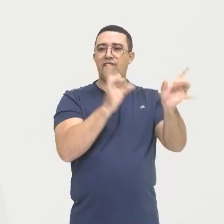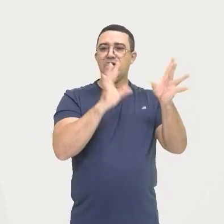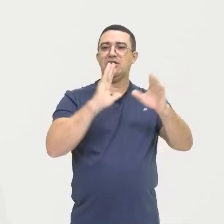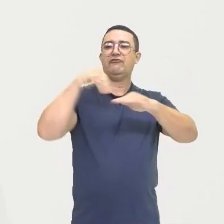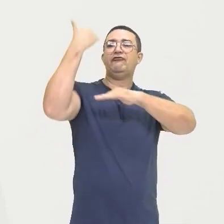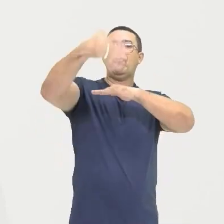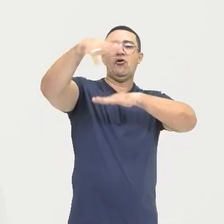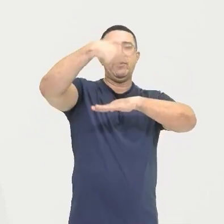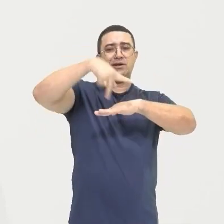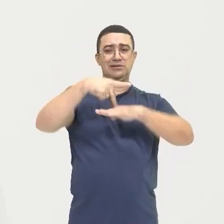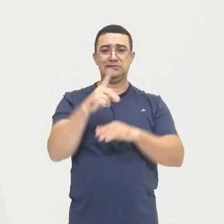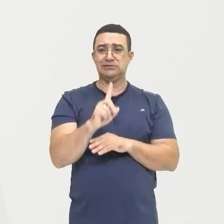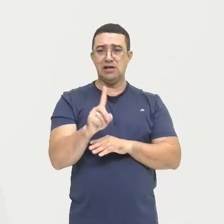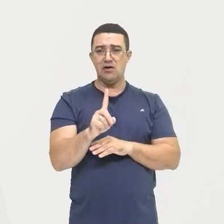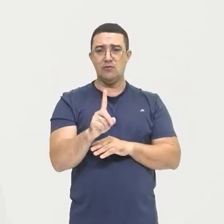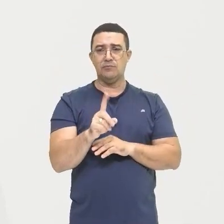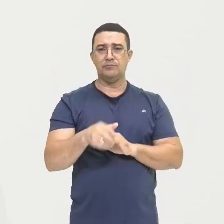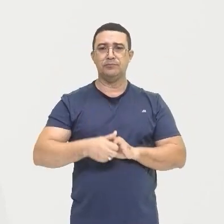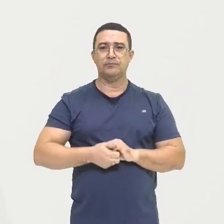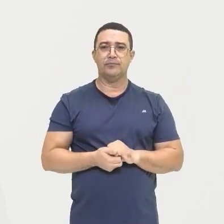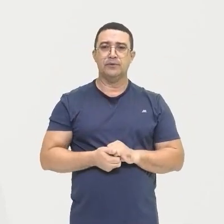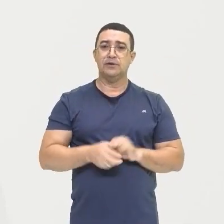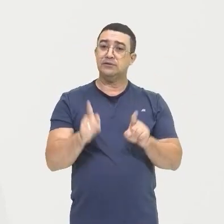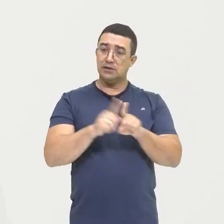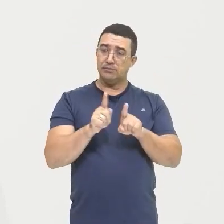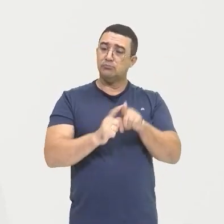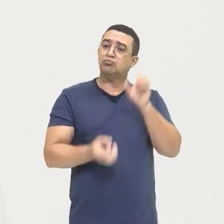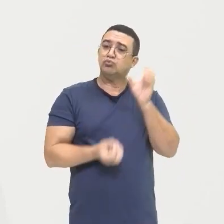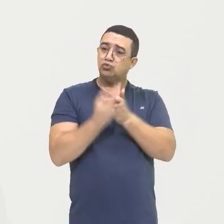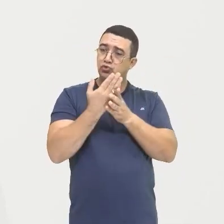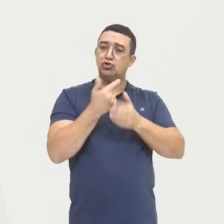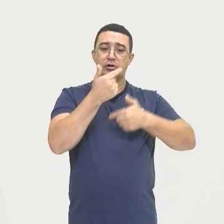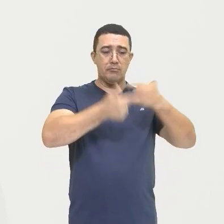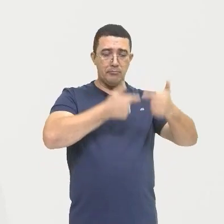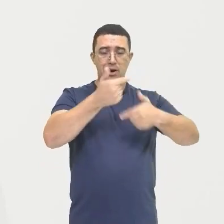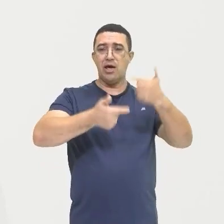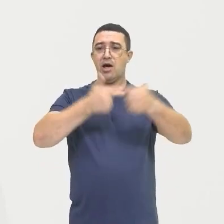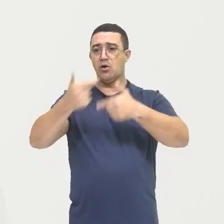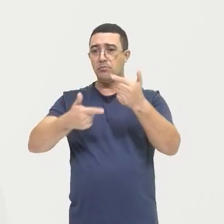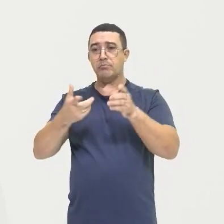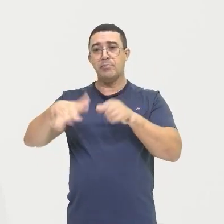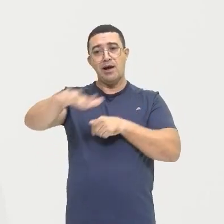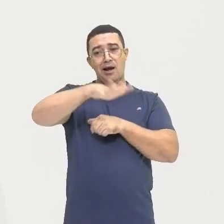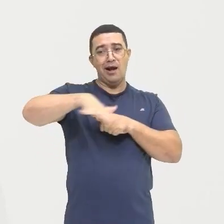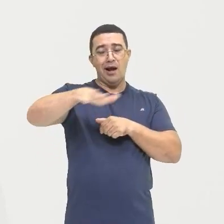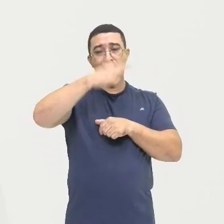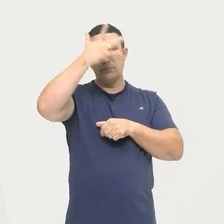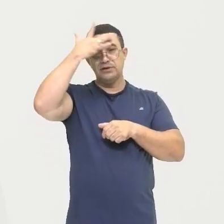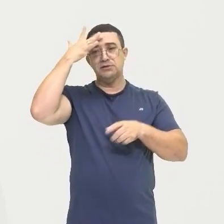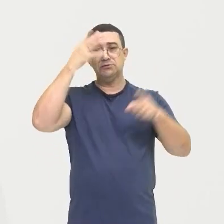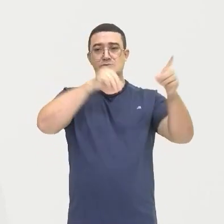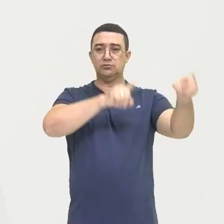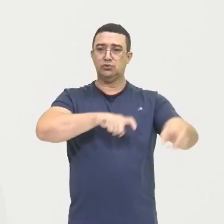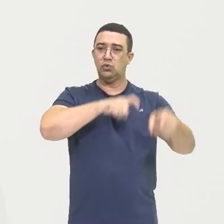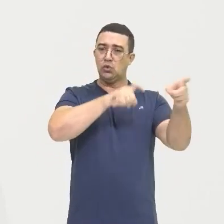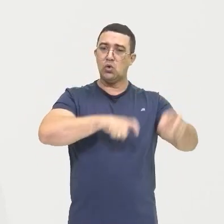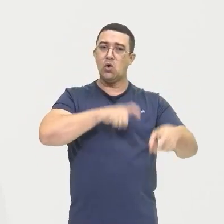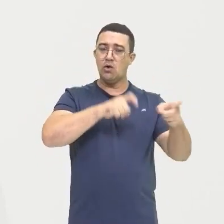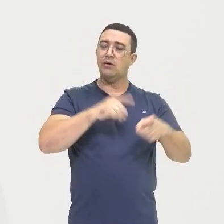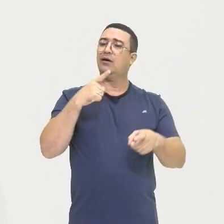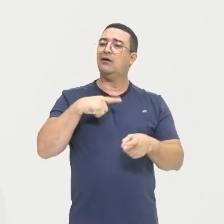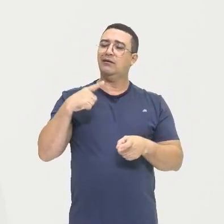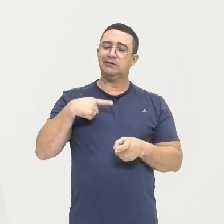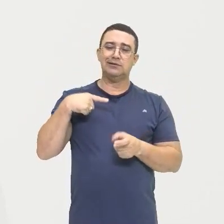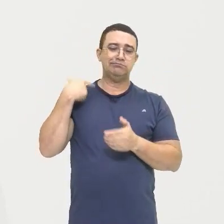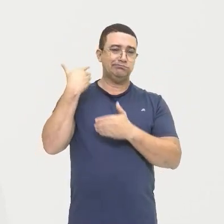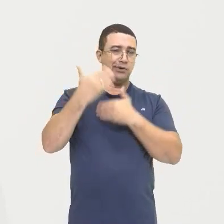produzidos Aqui no nosso território Gerar empregos Gerar Aí aos trabalhadores Do campo Nós temos Um longo processo De